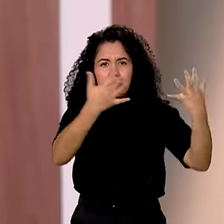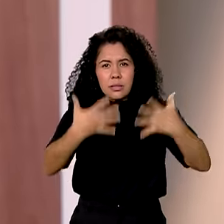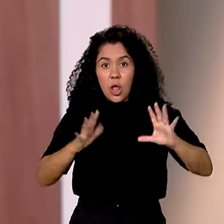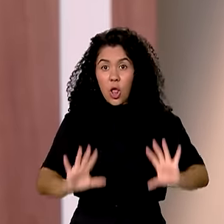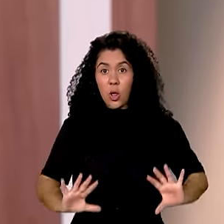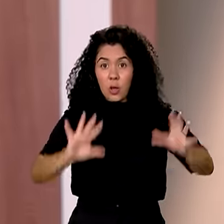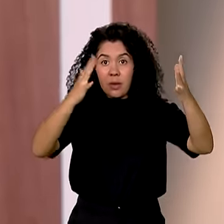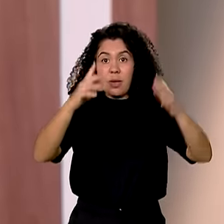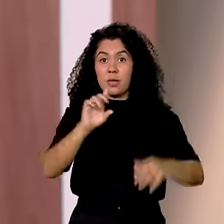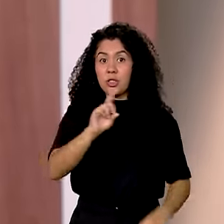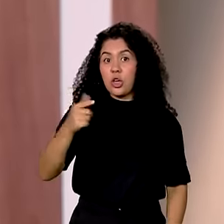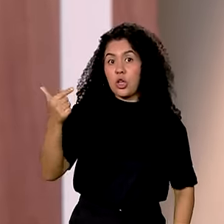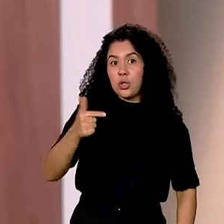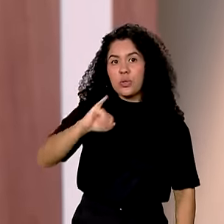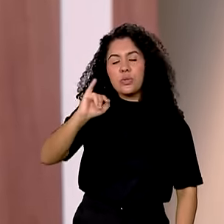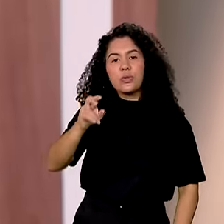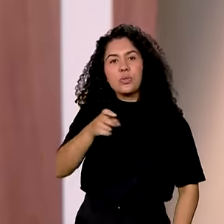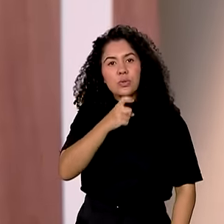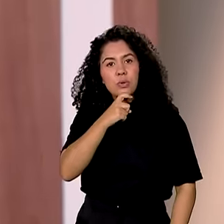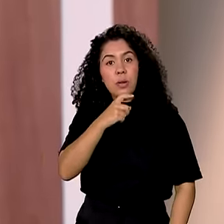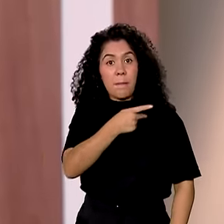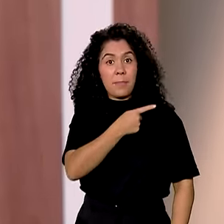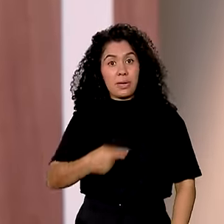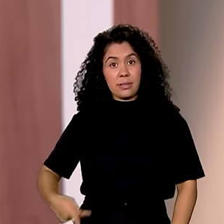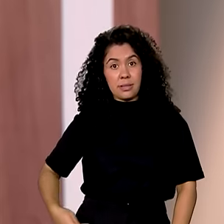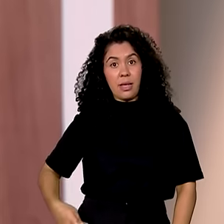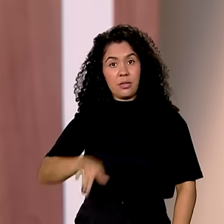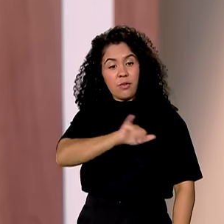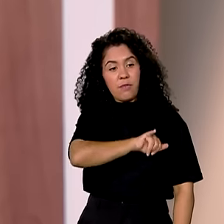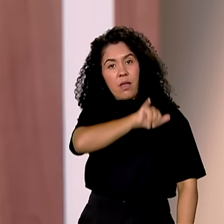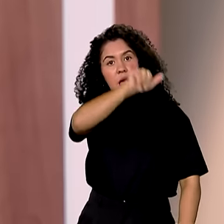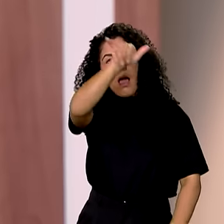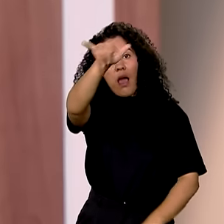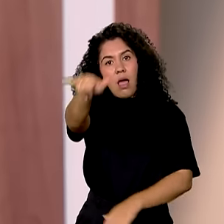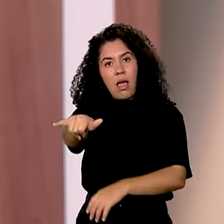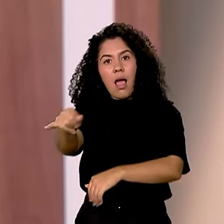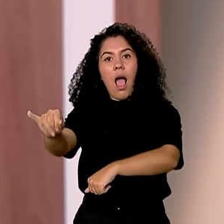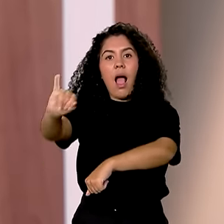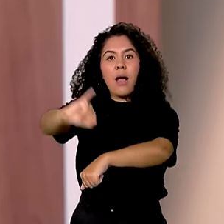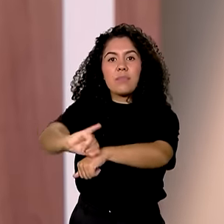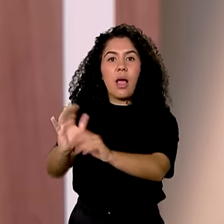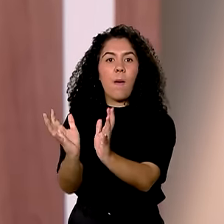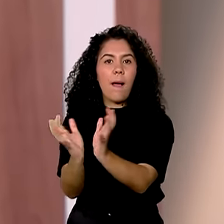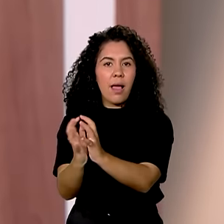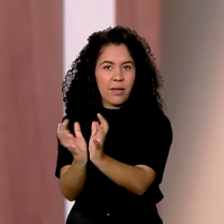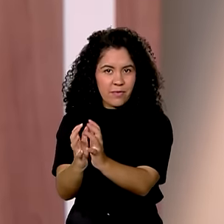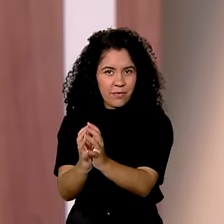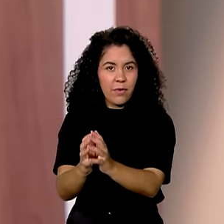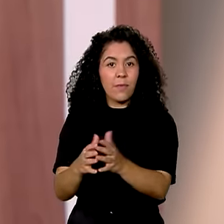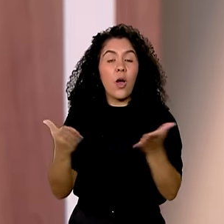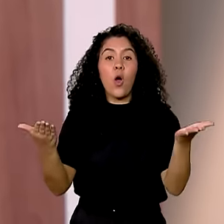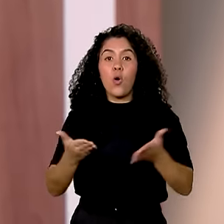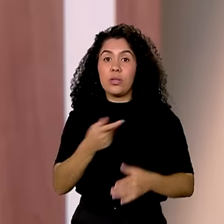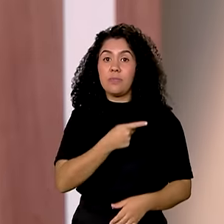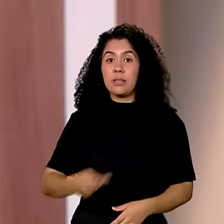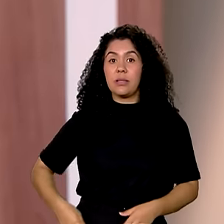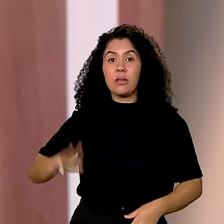do 2 de julho em Salvador, o presidente segue para Recife. Lá na capital pernambucana, hoje à tarde, Lula vai entregar